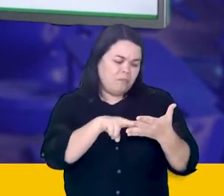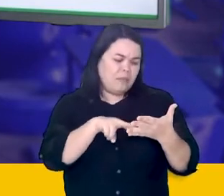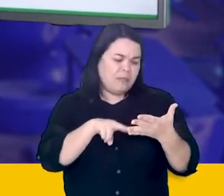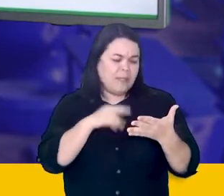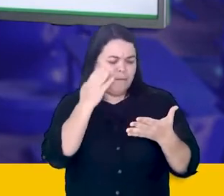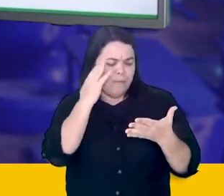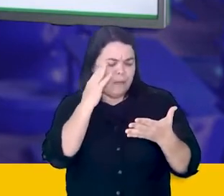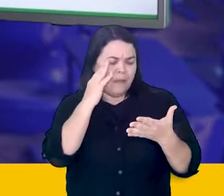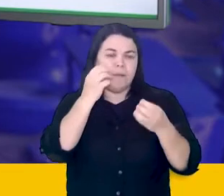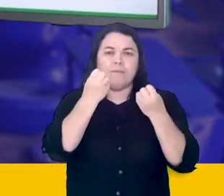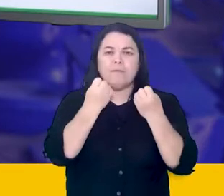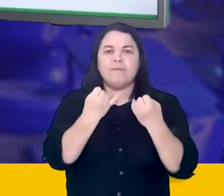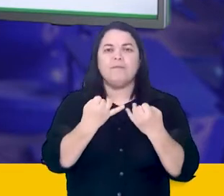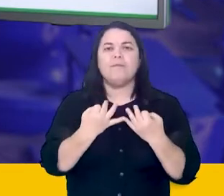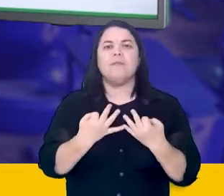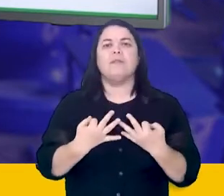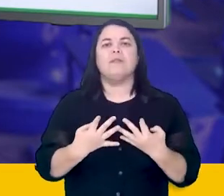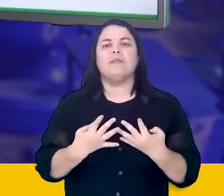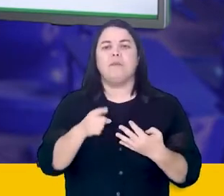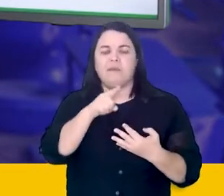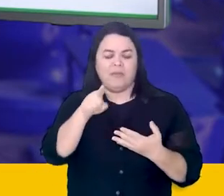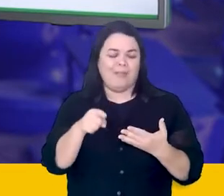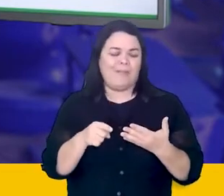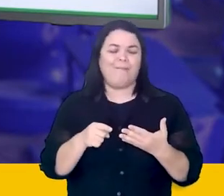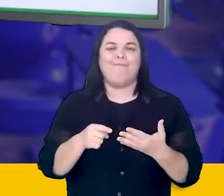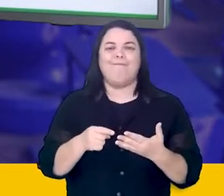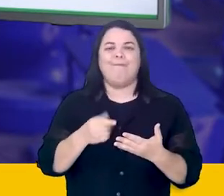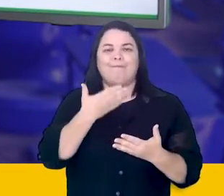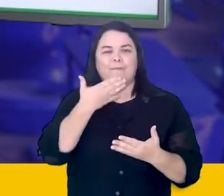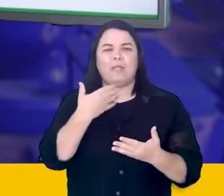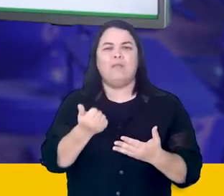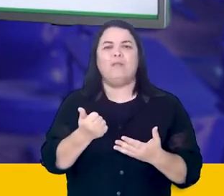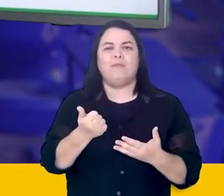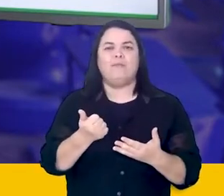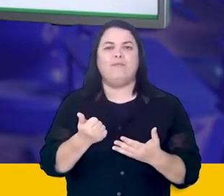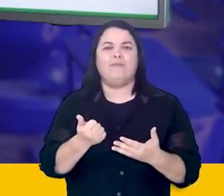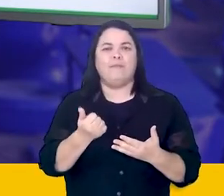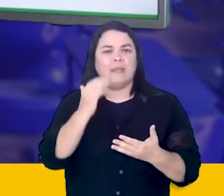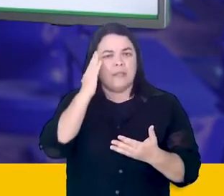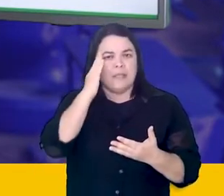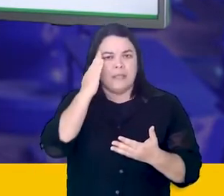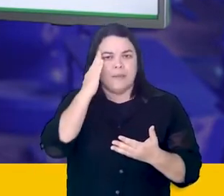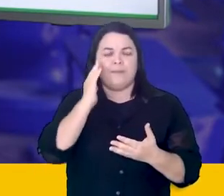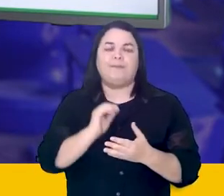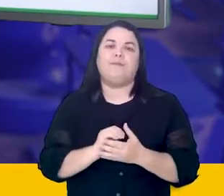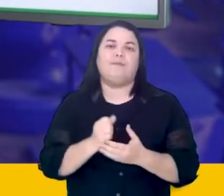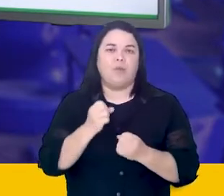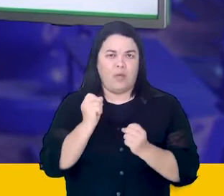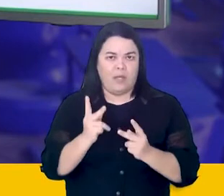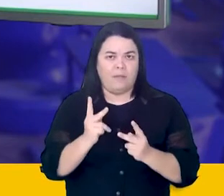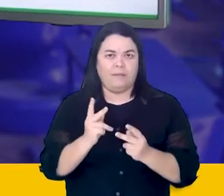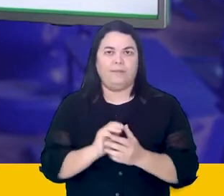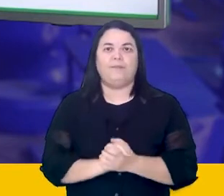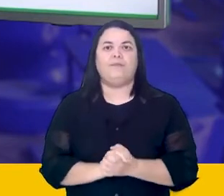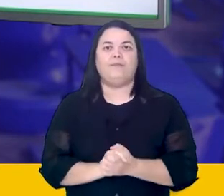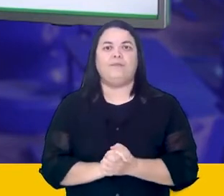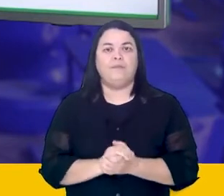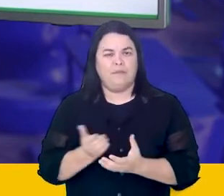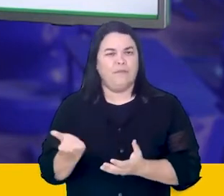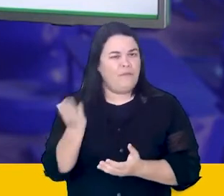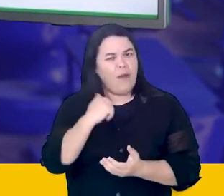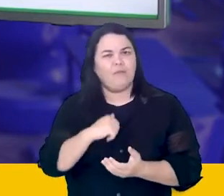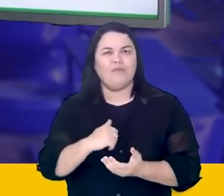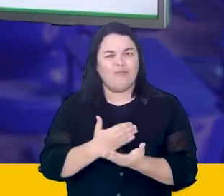e ali te deixar mais a par de todo o conteúdo que ali se apresenta para você, ok? Então